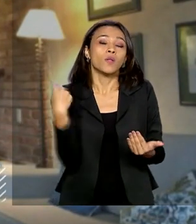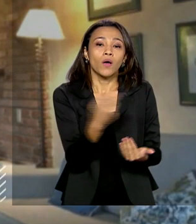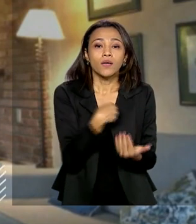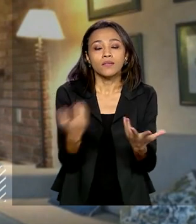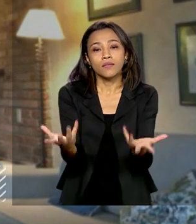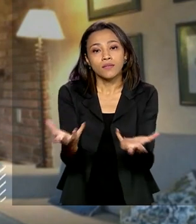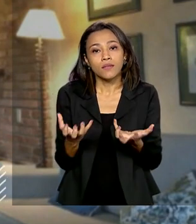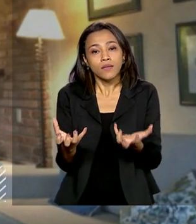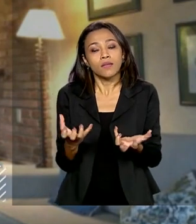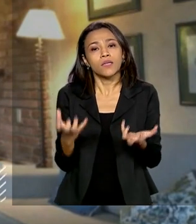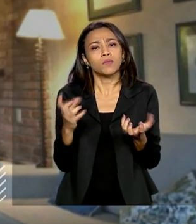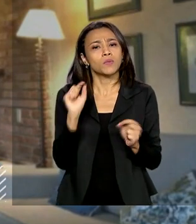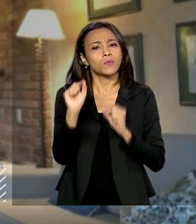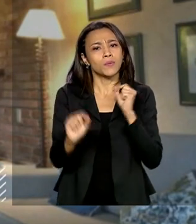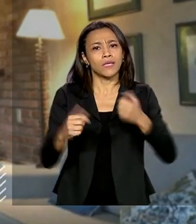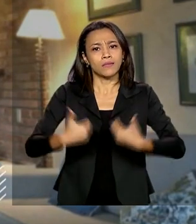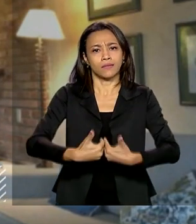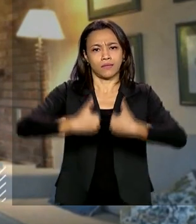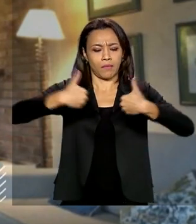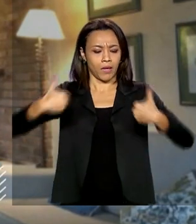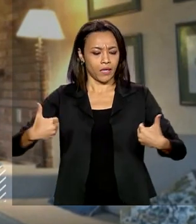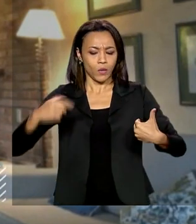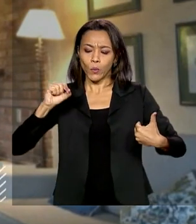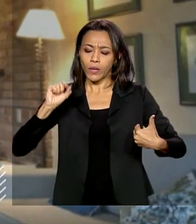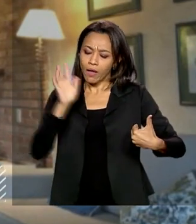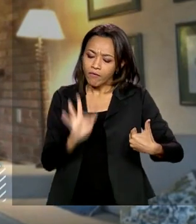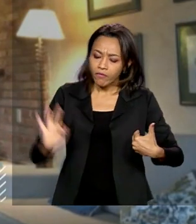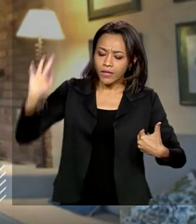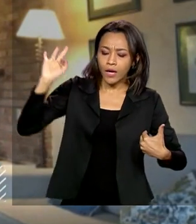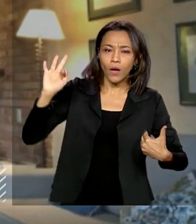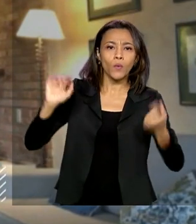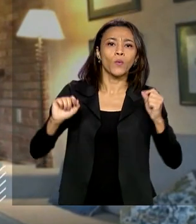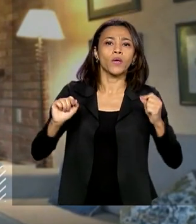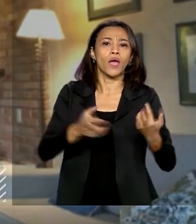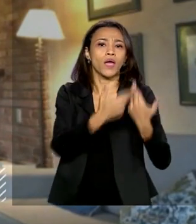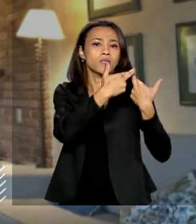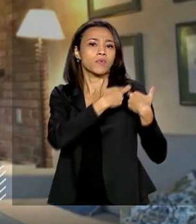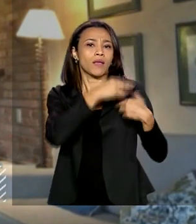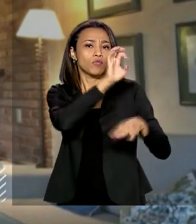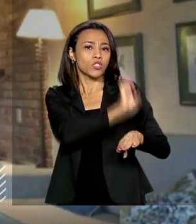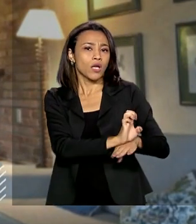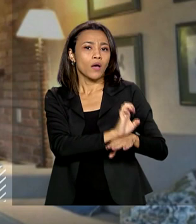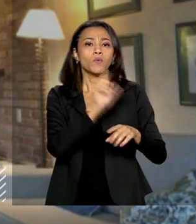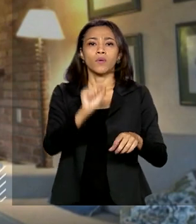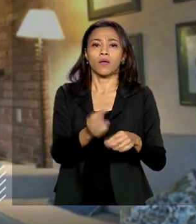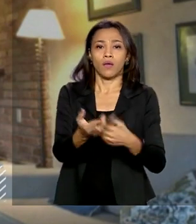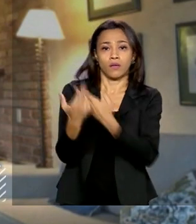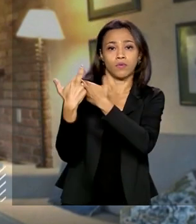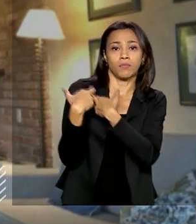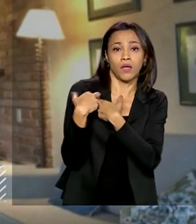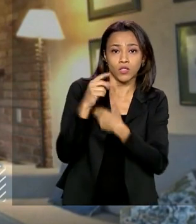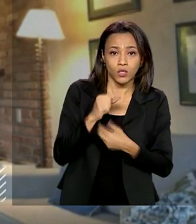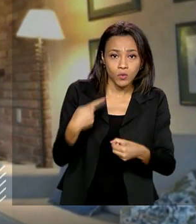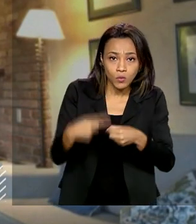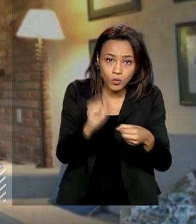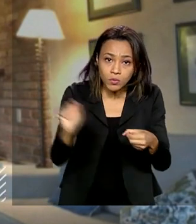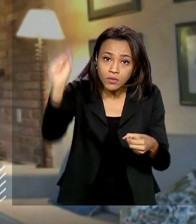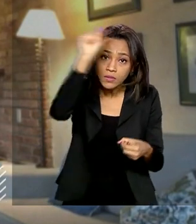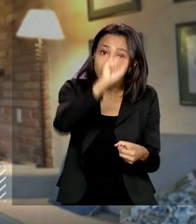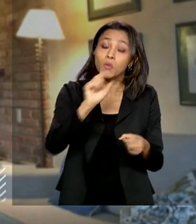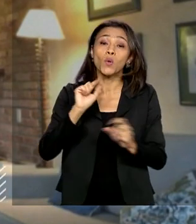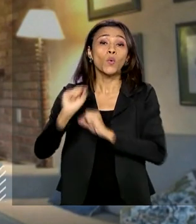estamos exatamente separando o que é federal do que é estadual do que é municipal. No que é